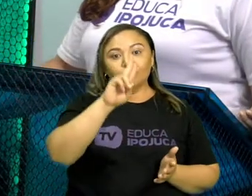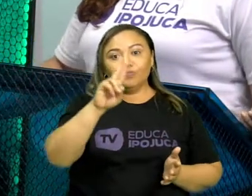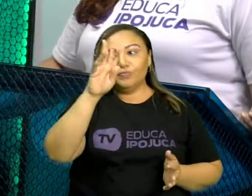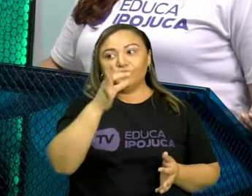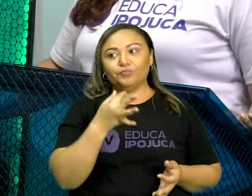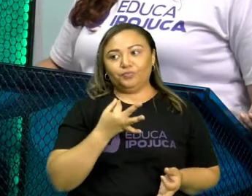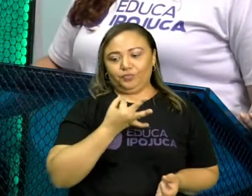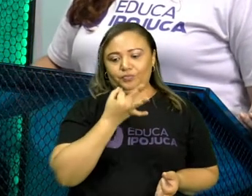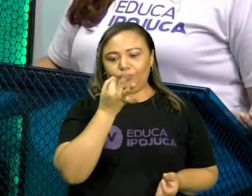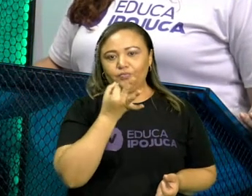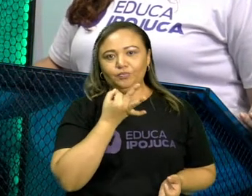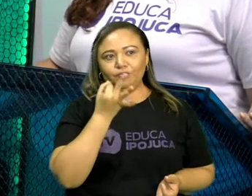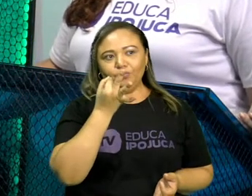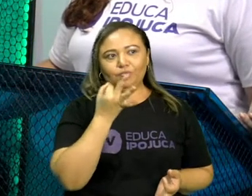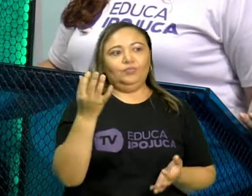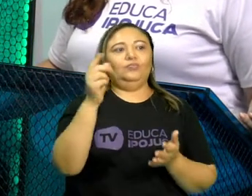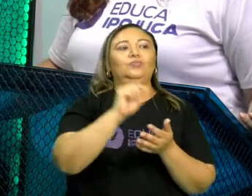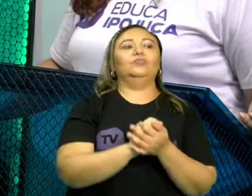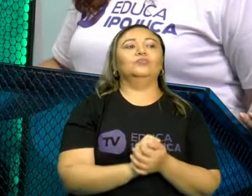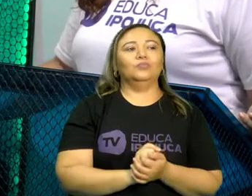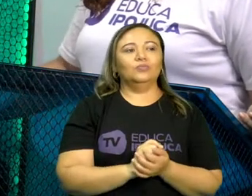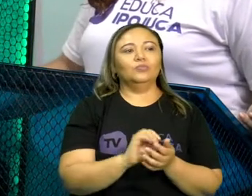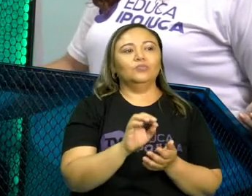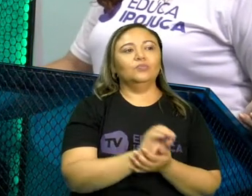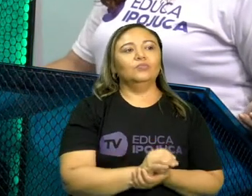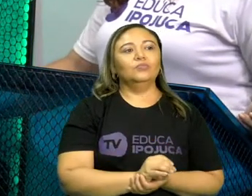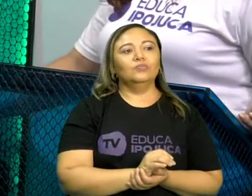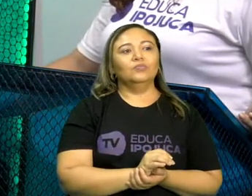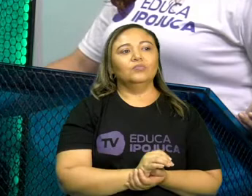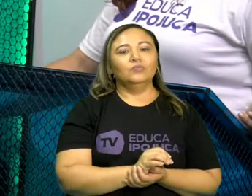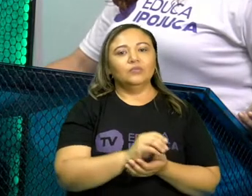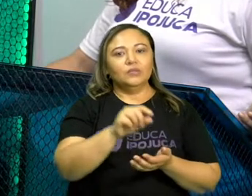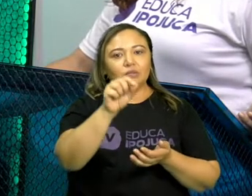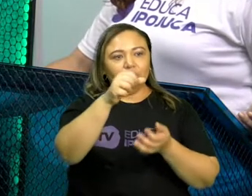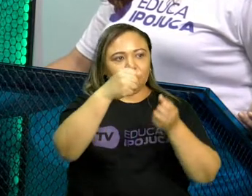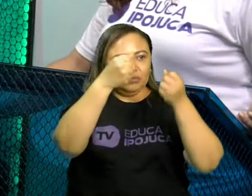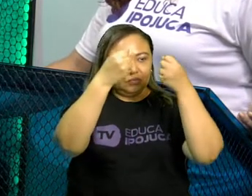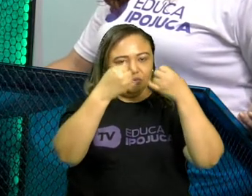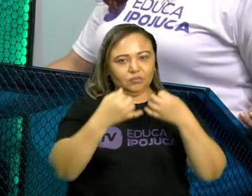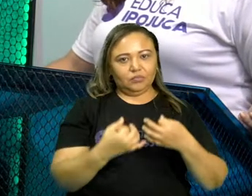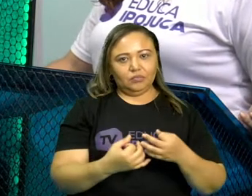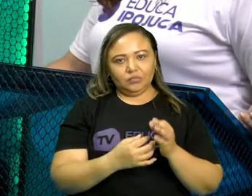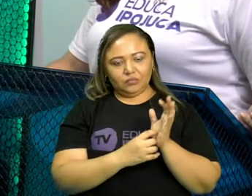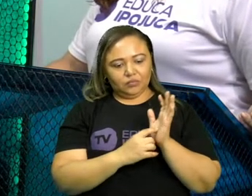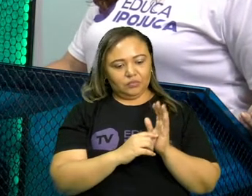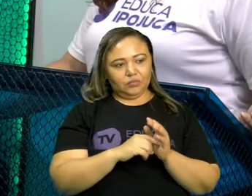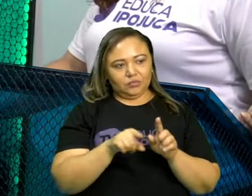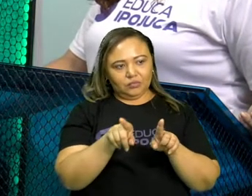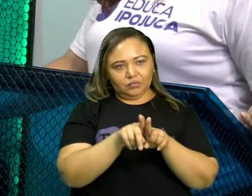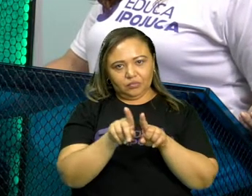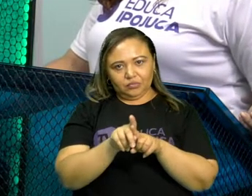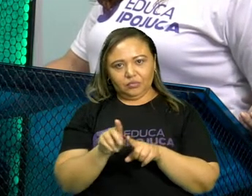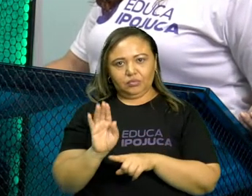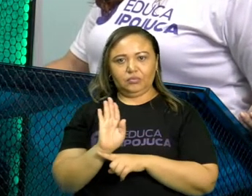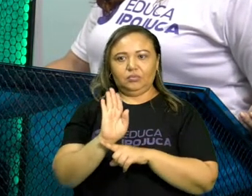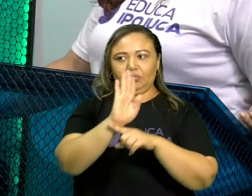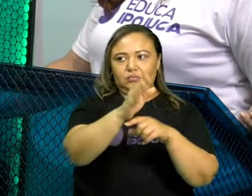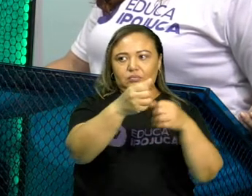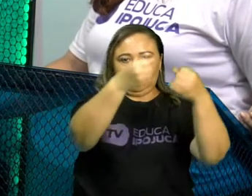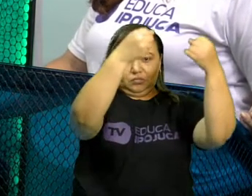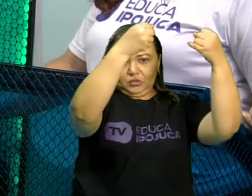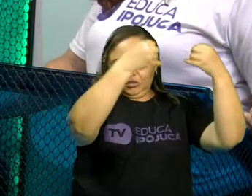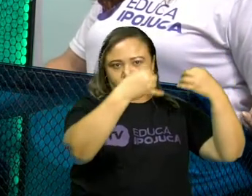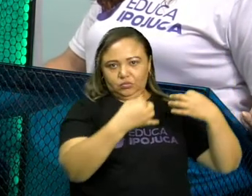são mediados pelos modalizadores. Modalizadores direcionam os encadeamentos discursivos